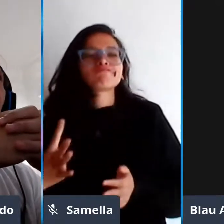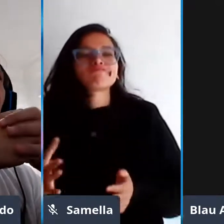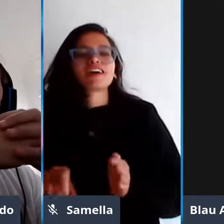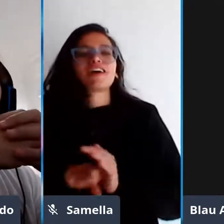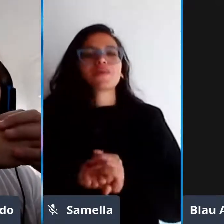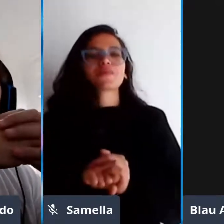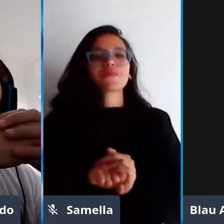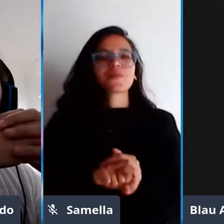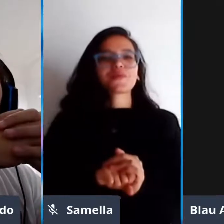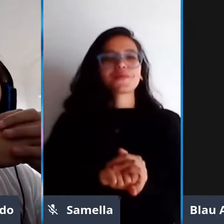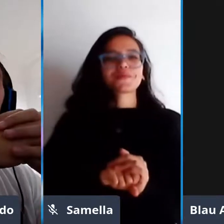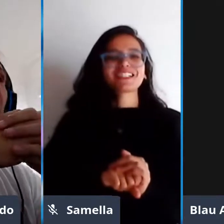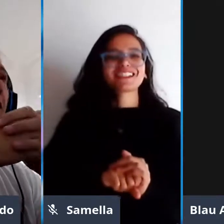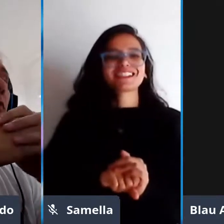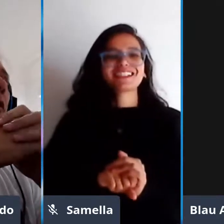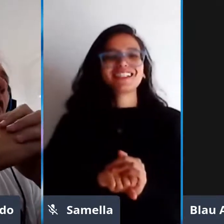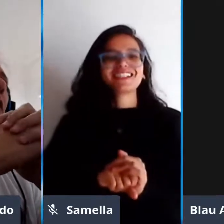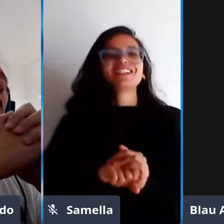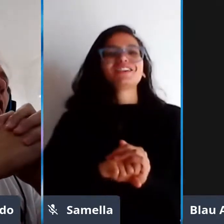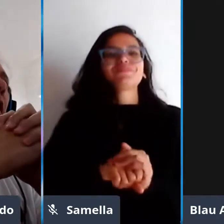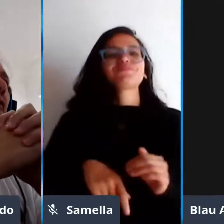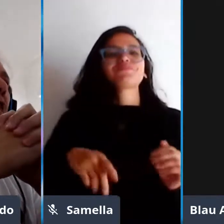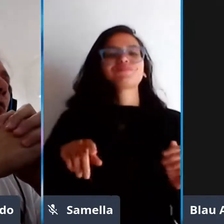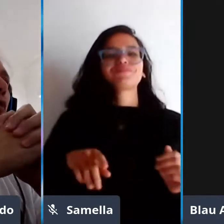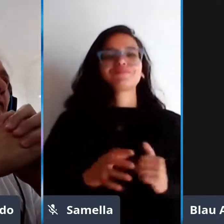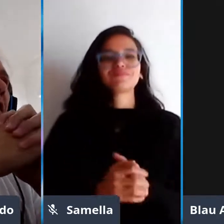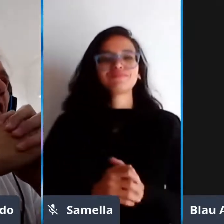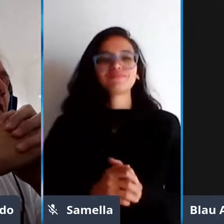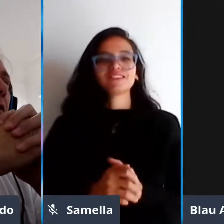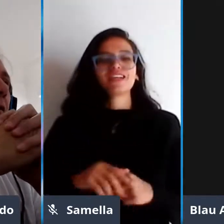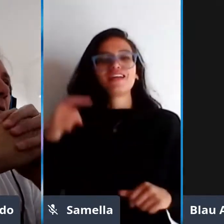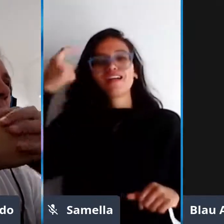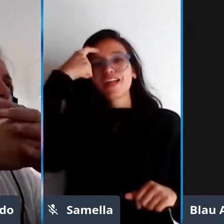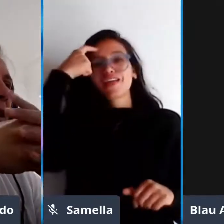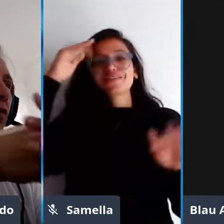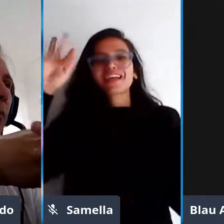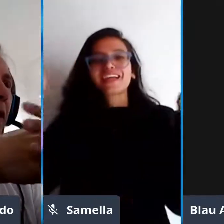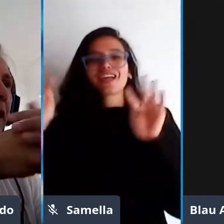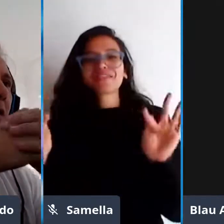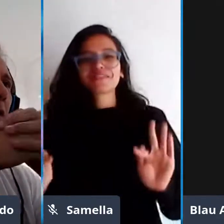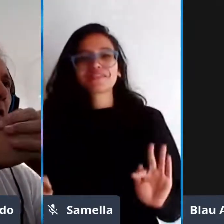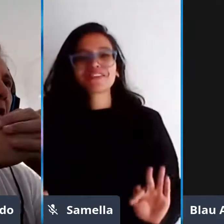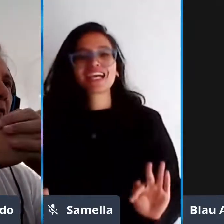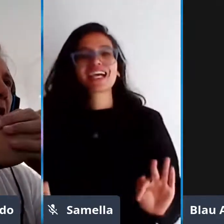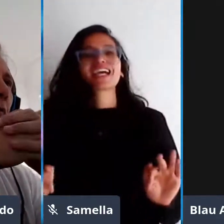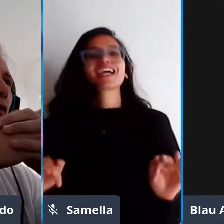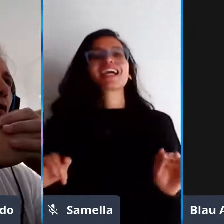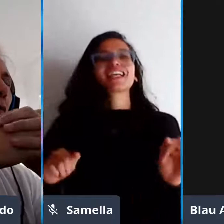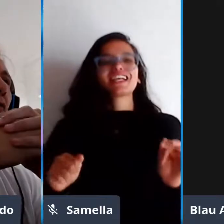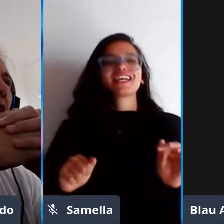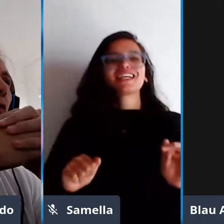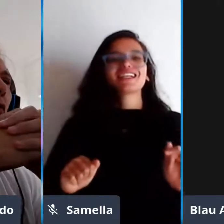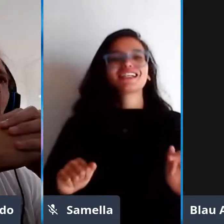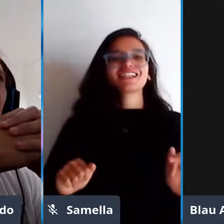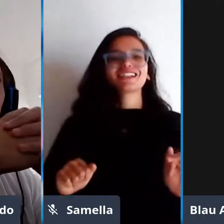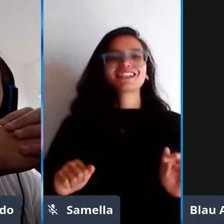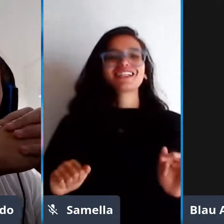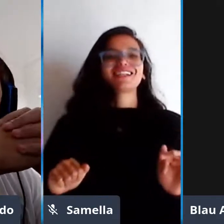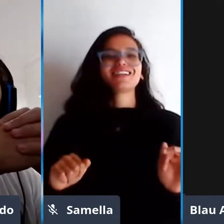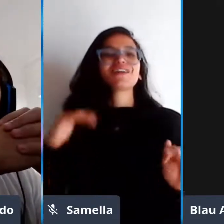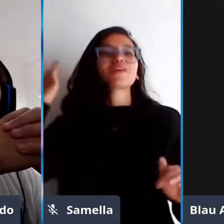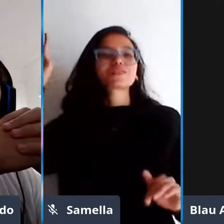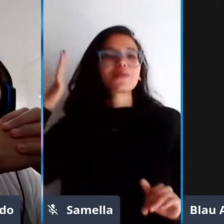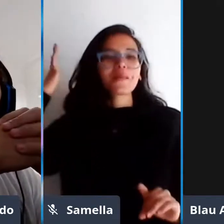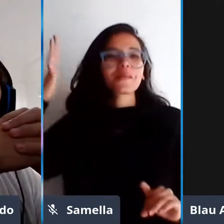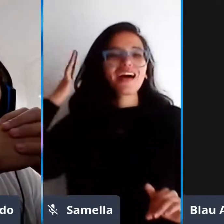buscando aqui filtrando né eu fiquei muito feliz pela sua palestra eu até fiquei meio comolvido não vou